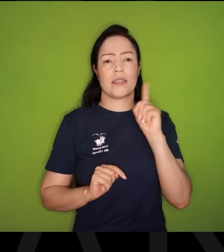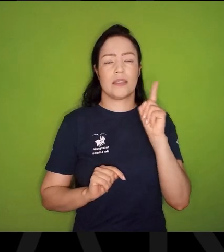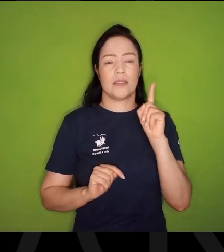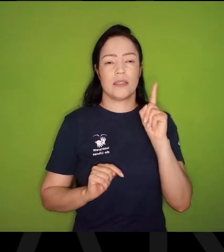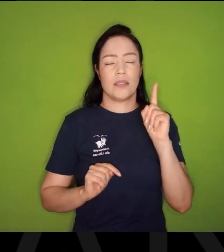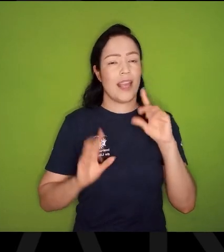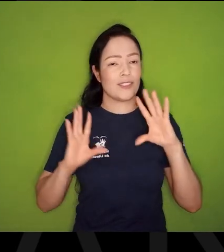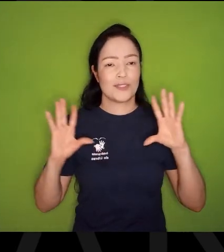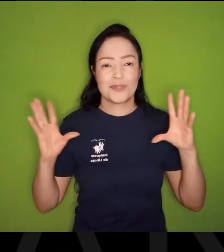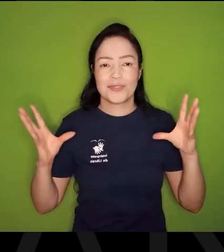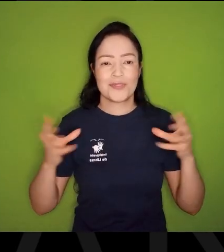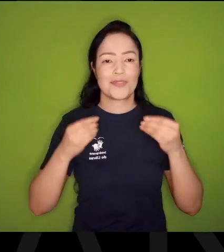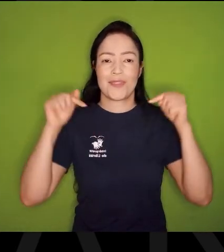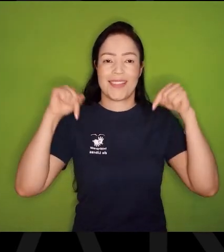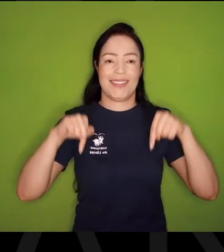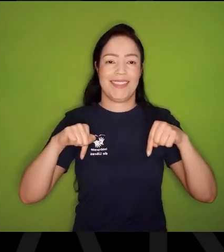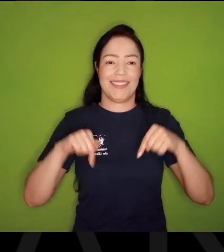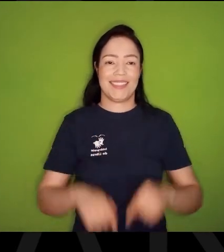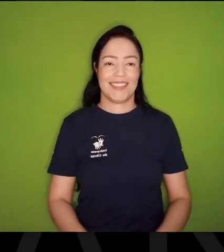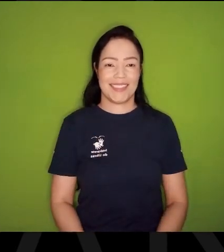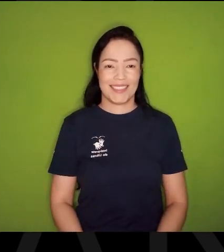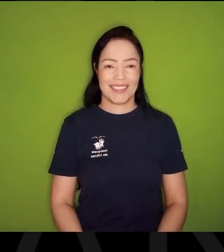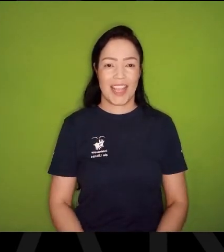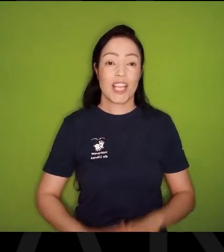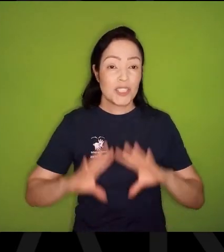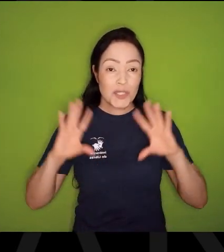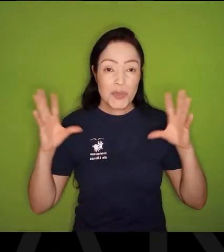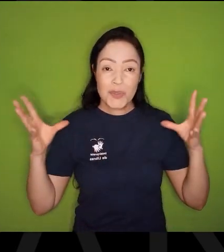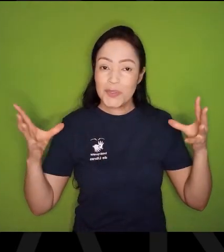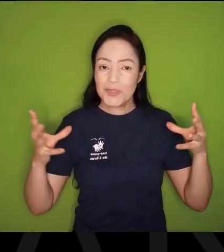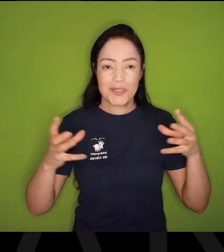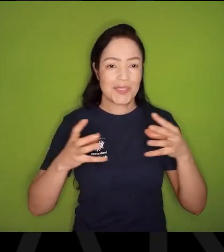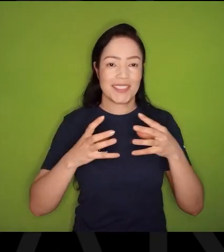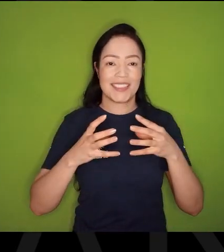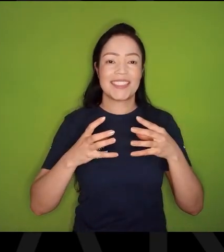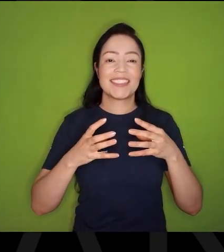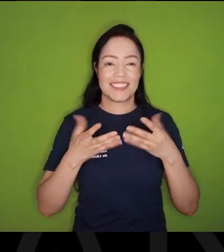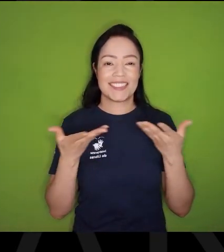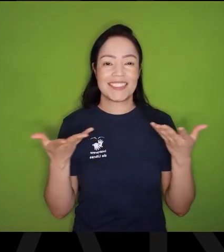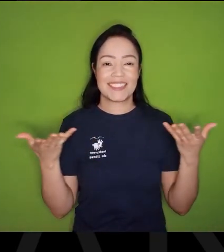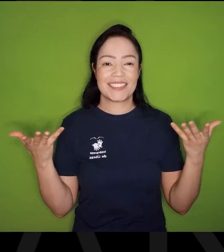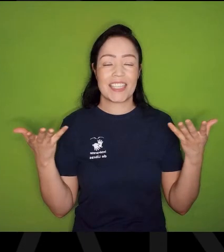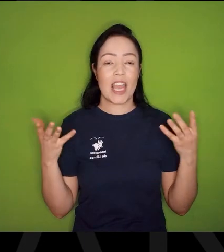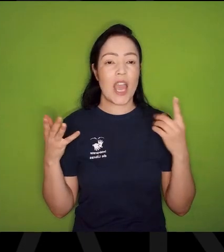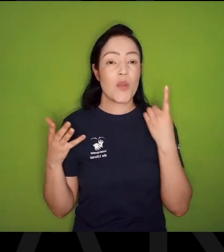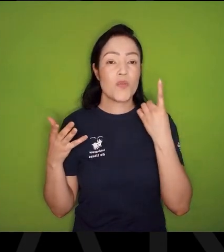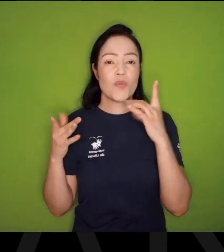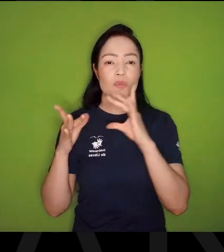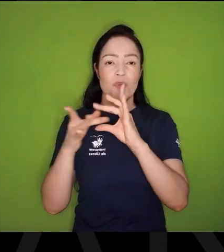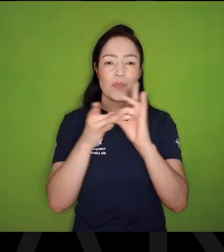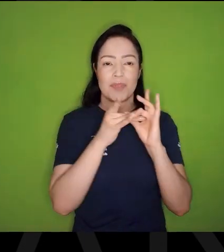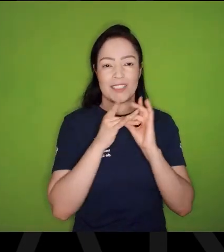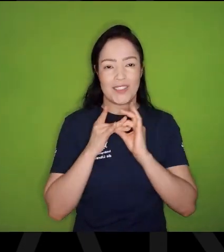São Paulo é tudo aqui, Tudo aqui, São Paulo é uma coisa só,